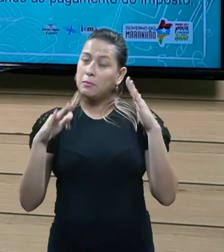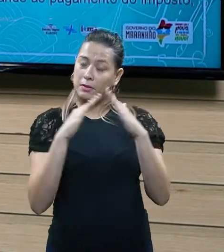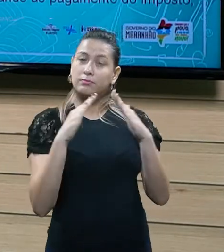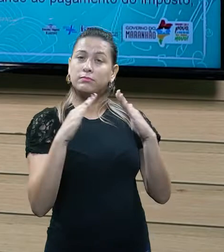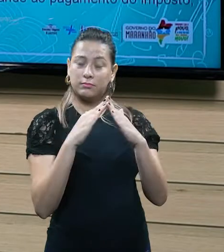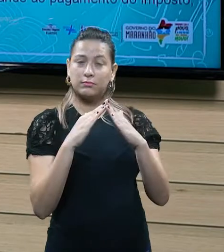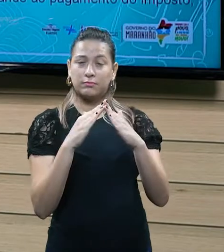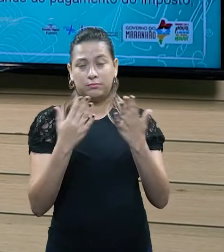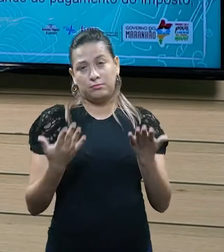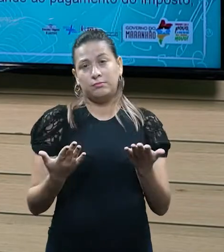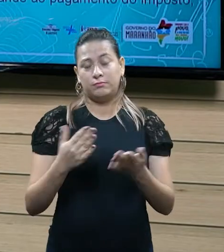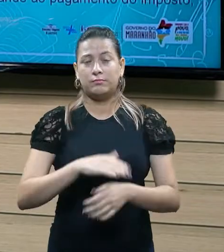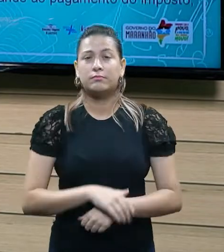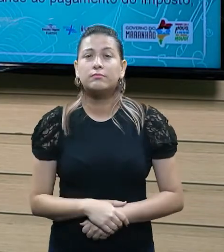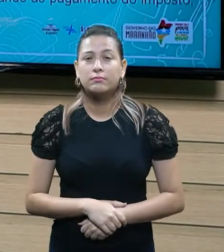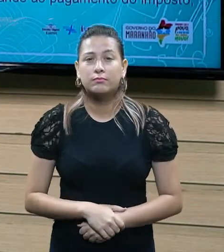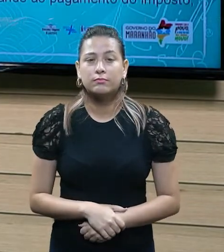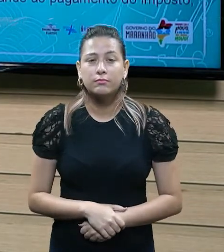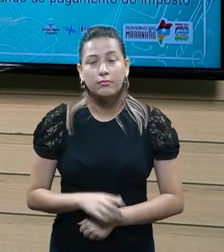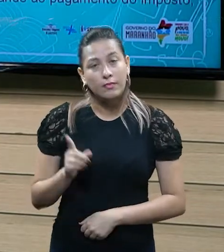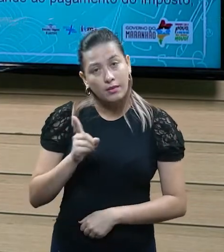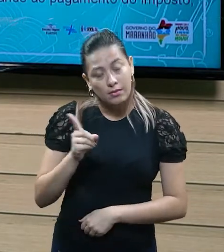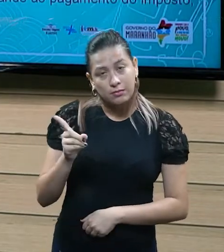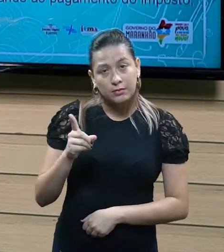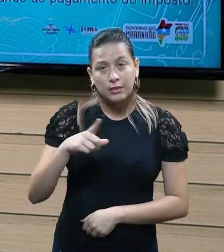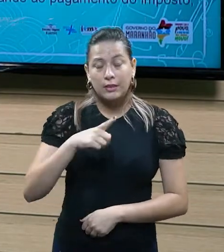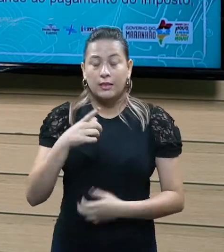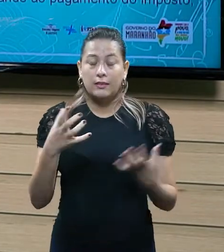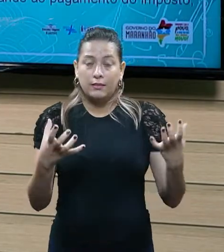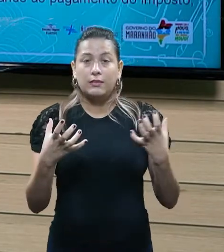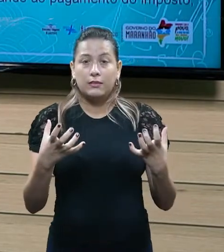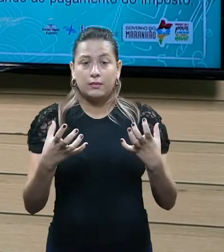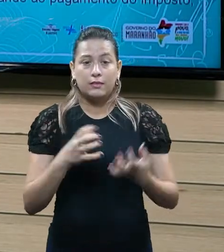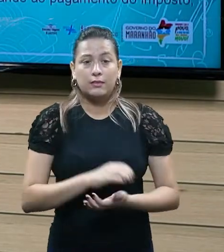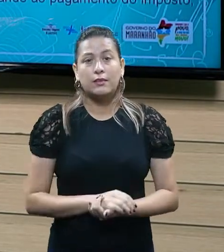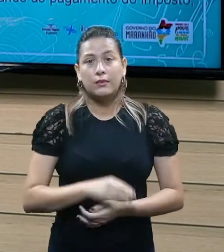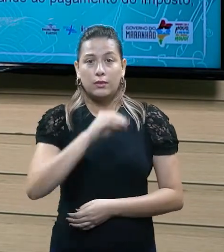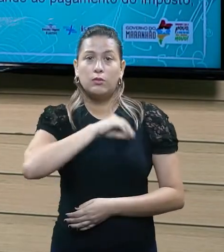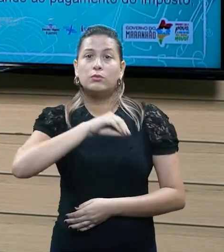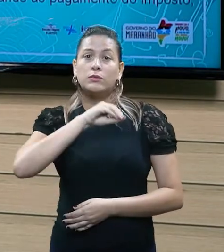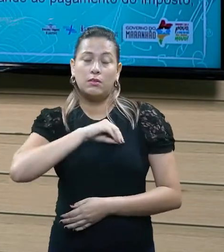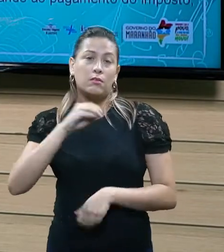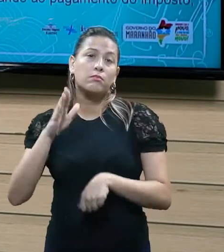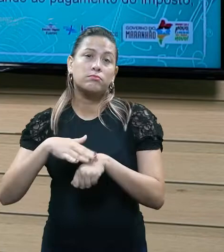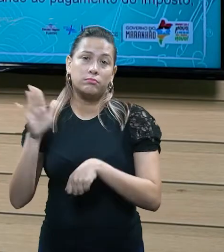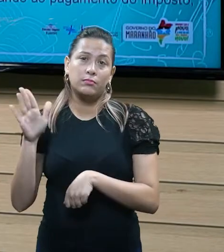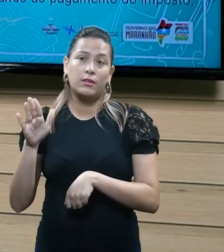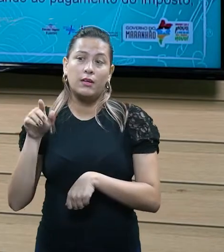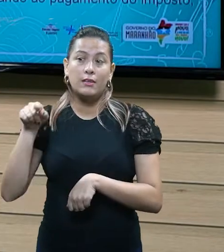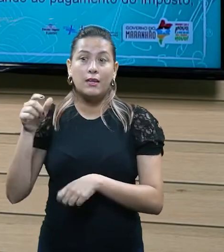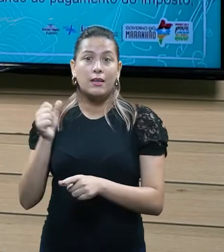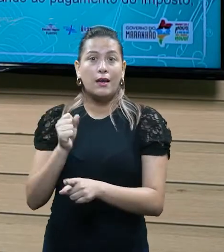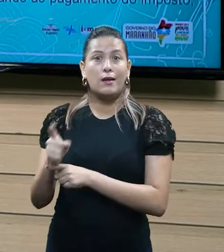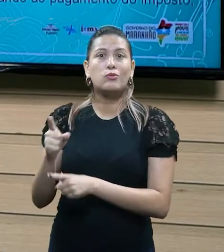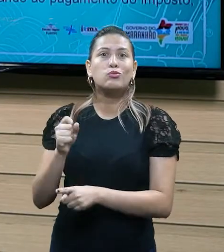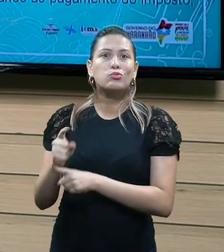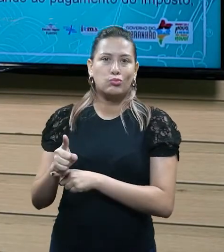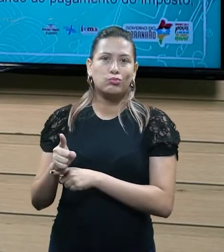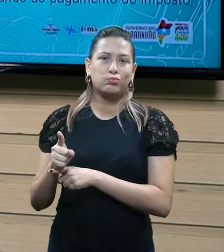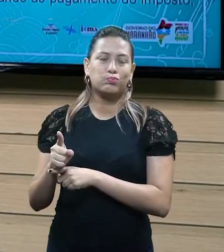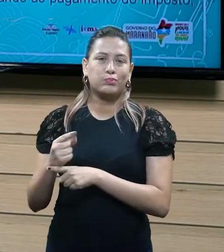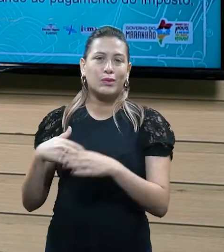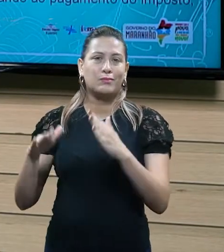quer, de fato, ter uma renda extra e ele vai alugar certa parte desse imóvel. Ok.